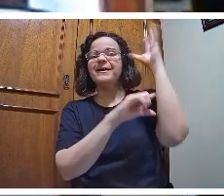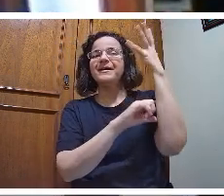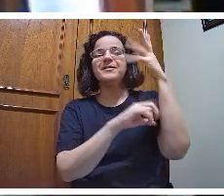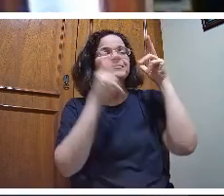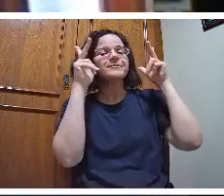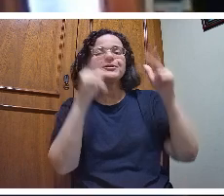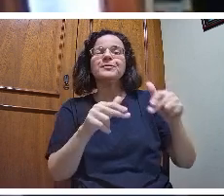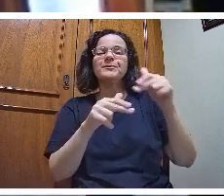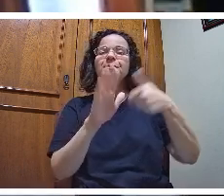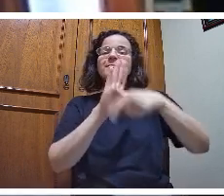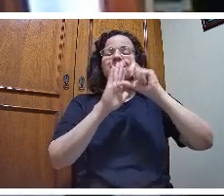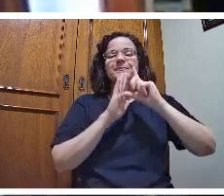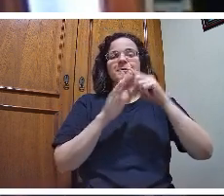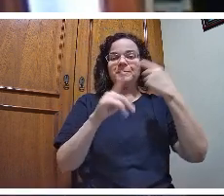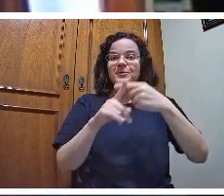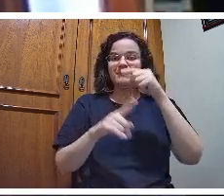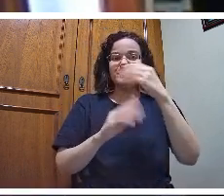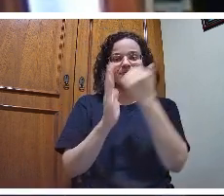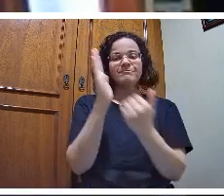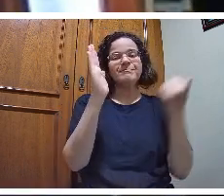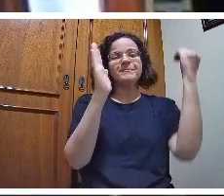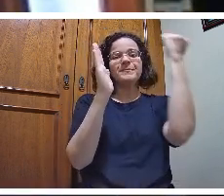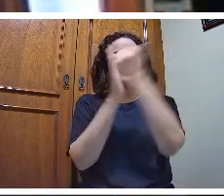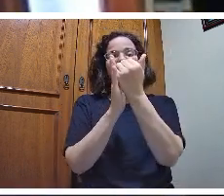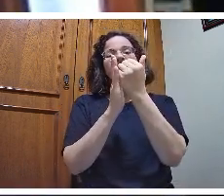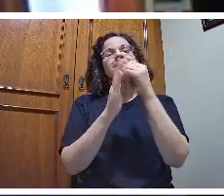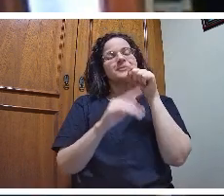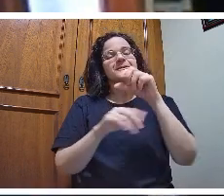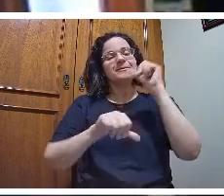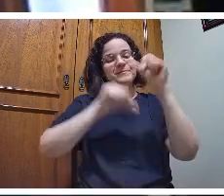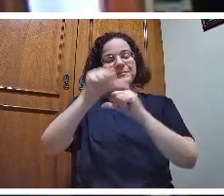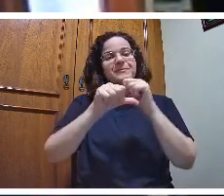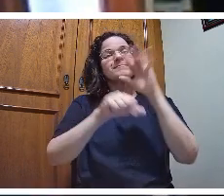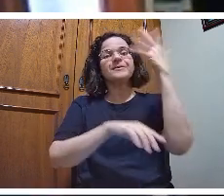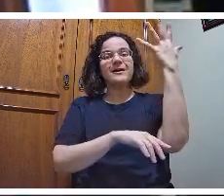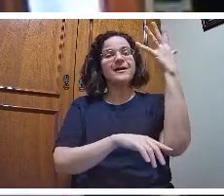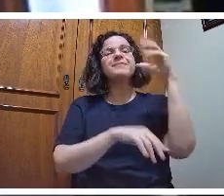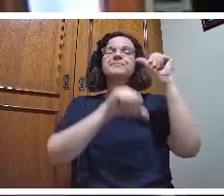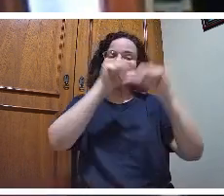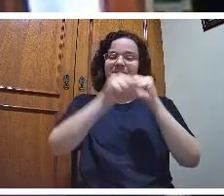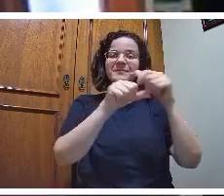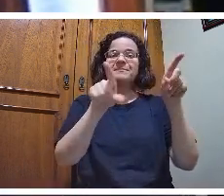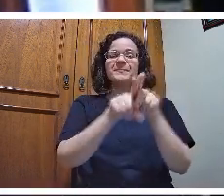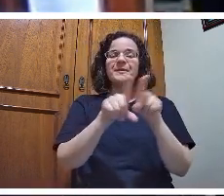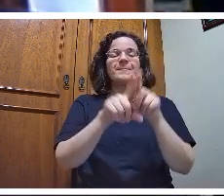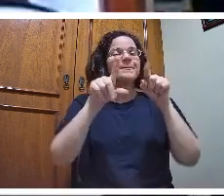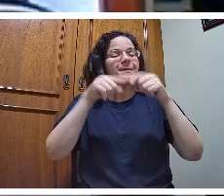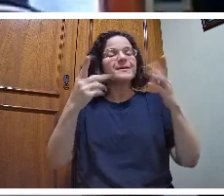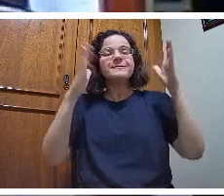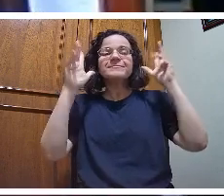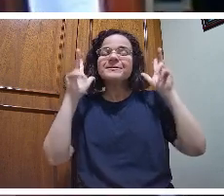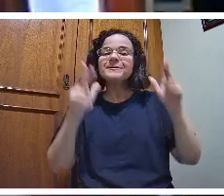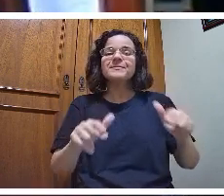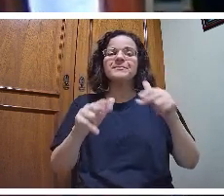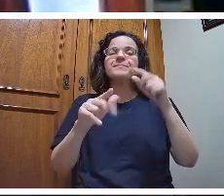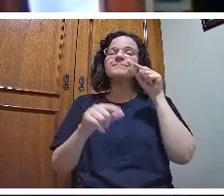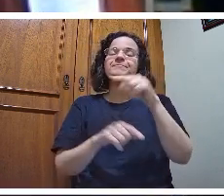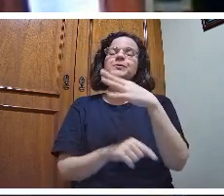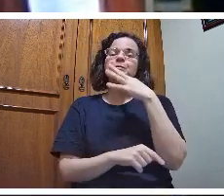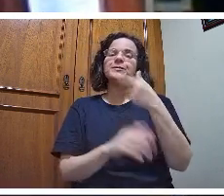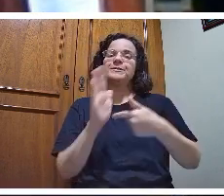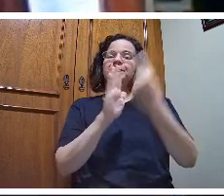árvore também não é mais a mesma. Ainda que seja exatamente a mesma que você conhecia no início. Agora, você tem um concreto no pensamento.